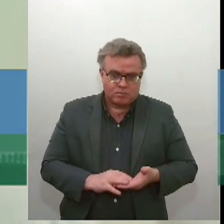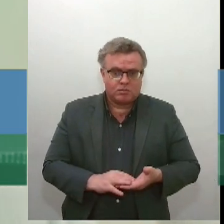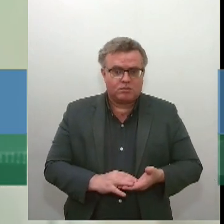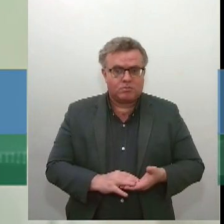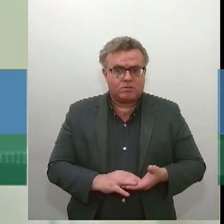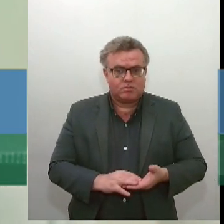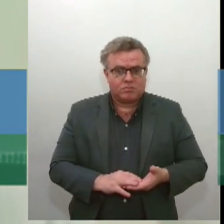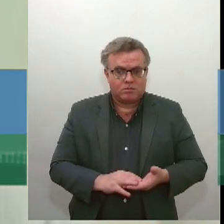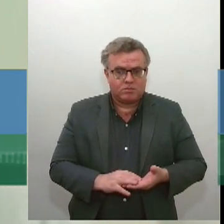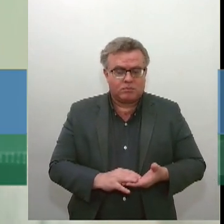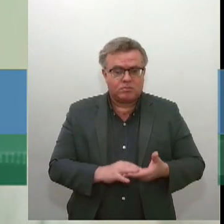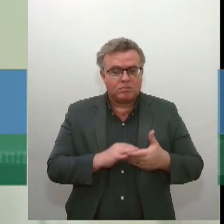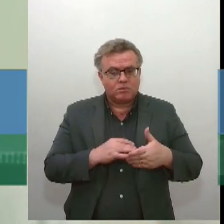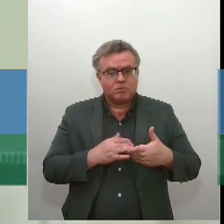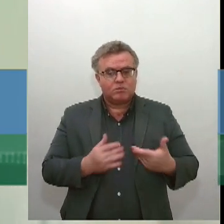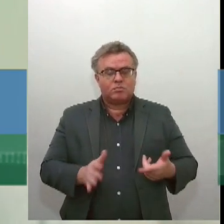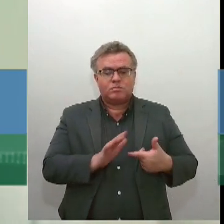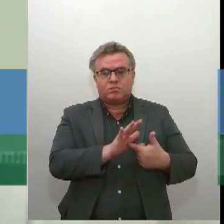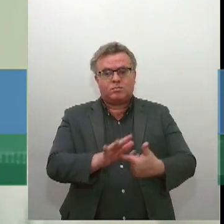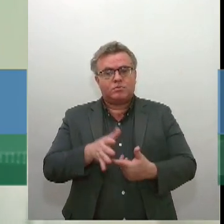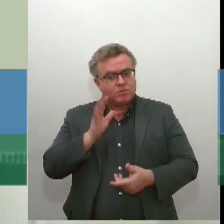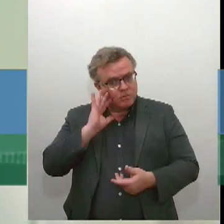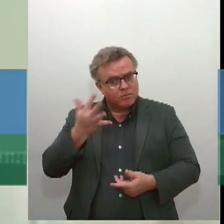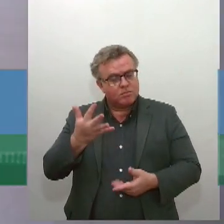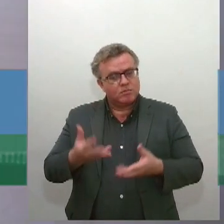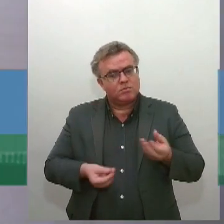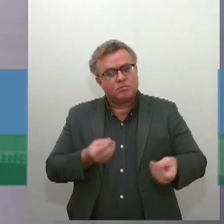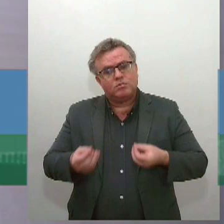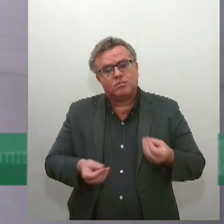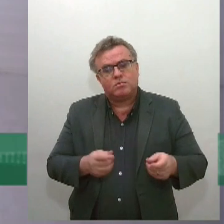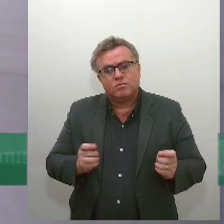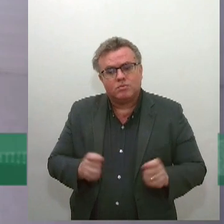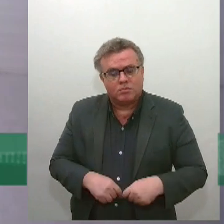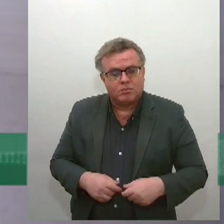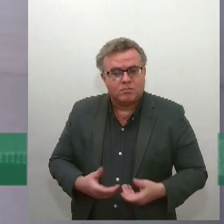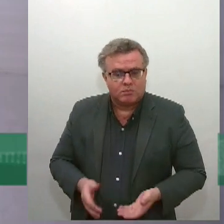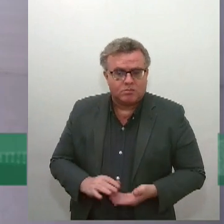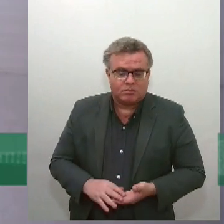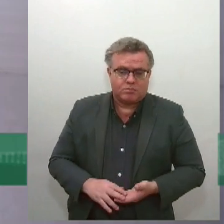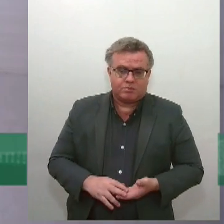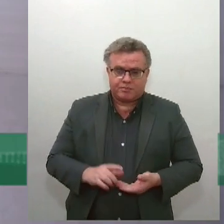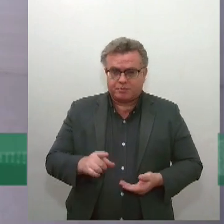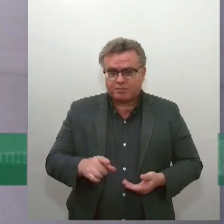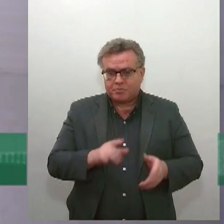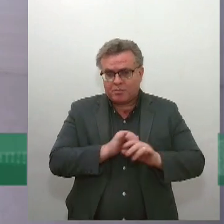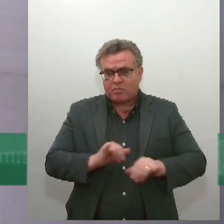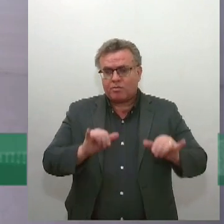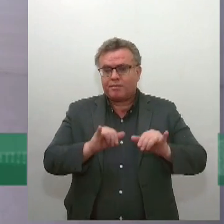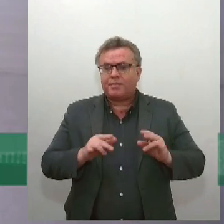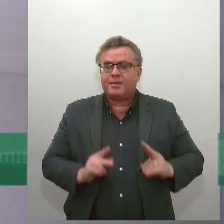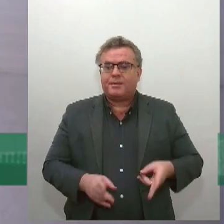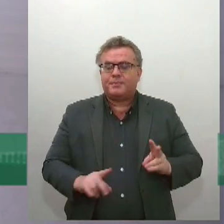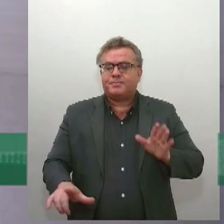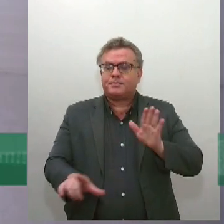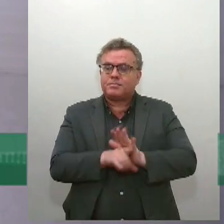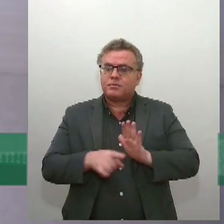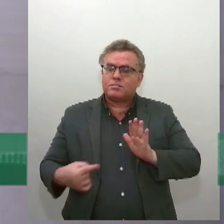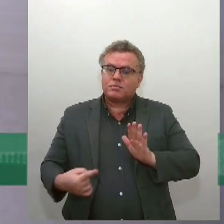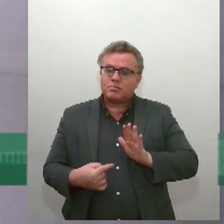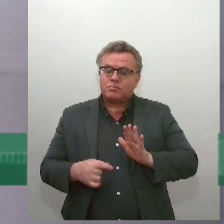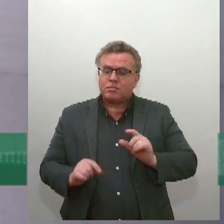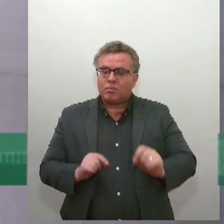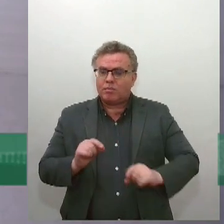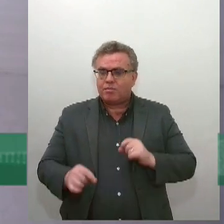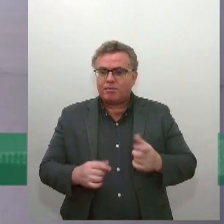de decisão. Mas, como o Marcelo bem lembrou, a própria legislação já previa que essas medidas cautelares